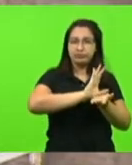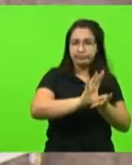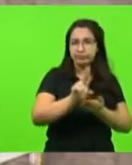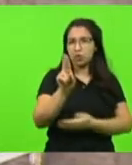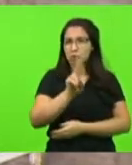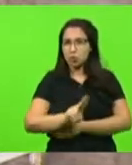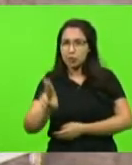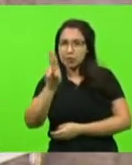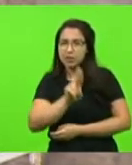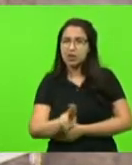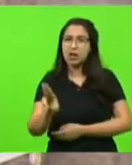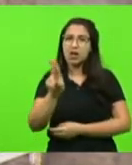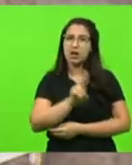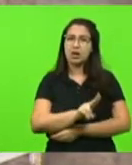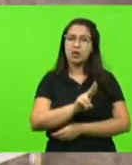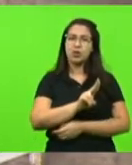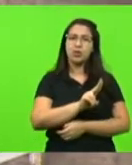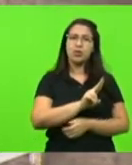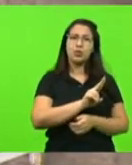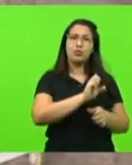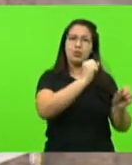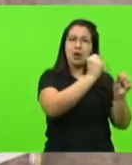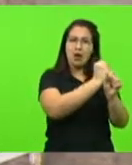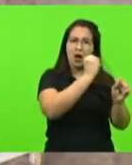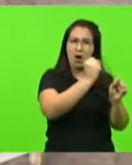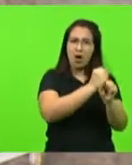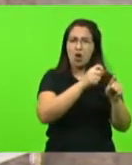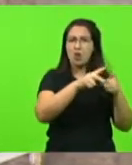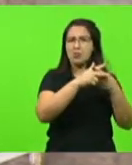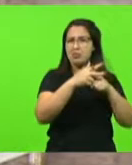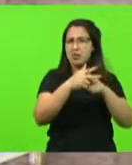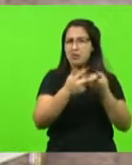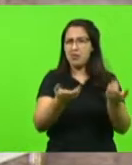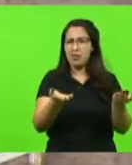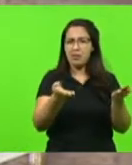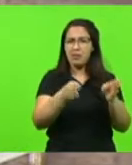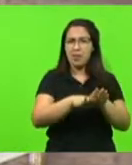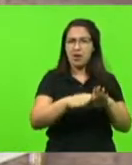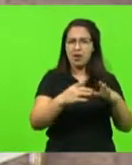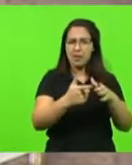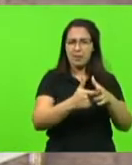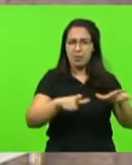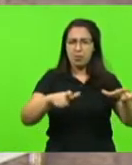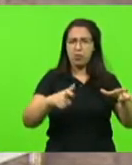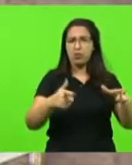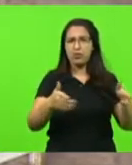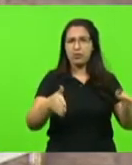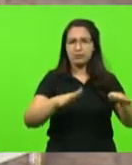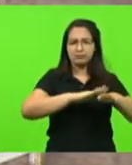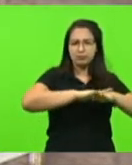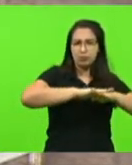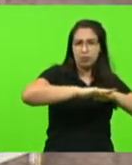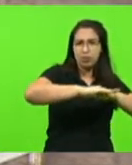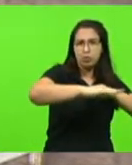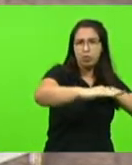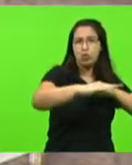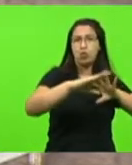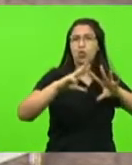para reparação, operação tapa-buraco e reconstituição de rodovias,